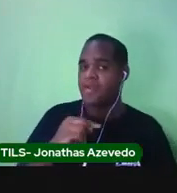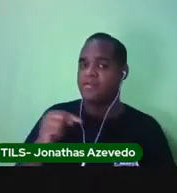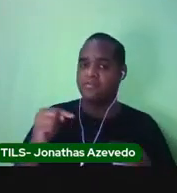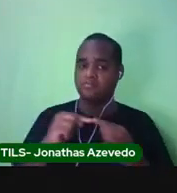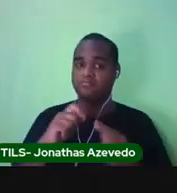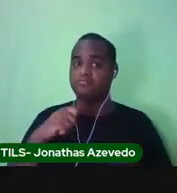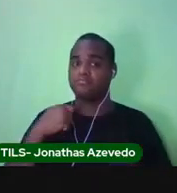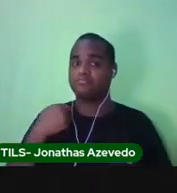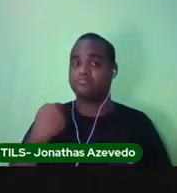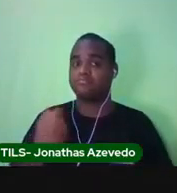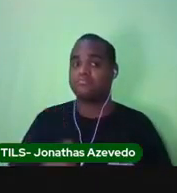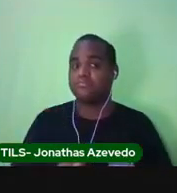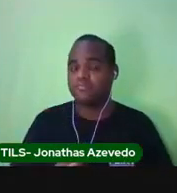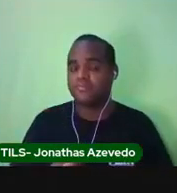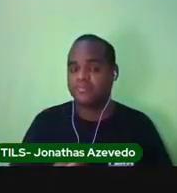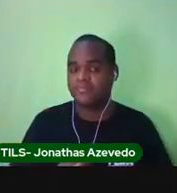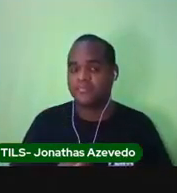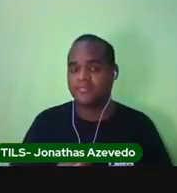os meus...